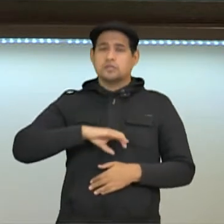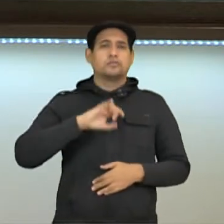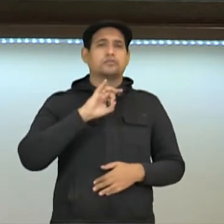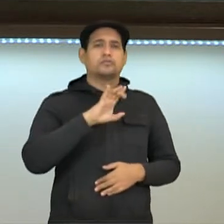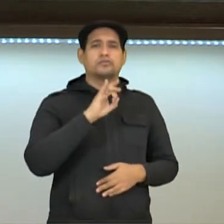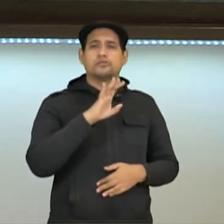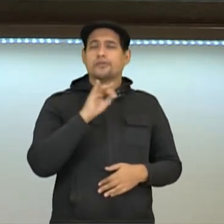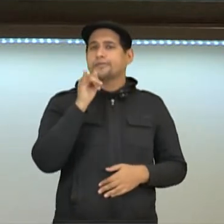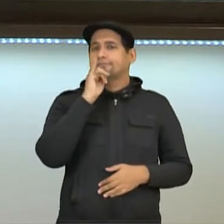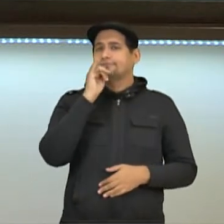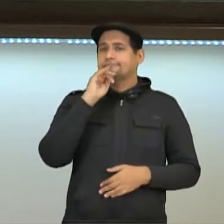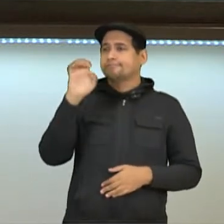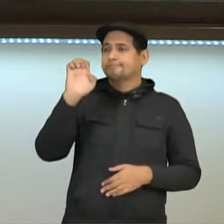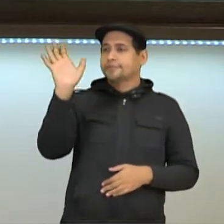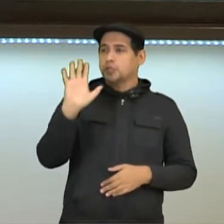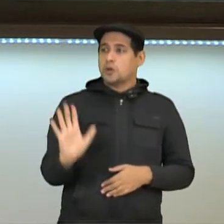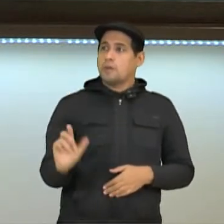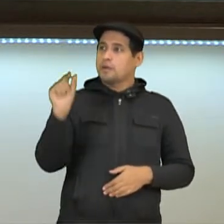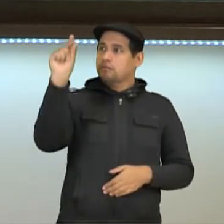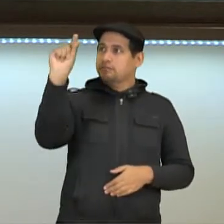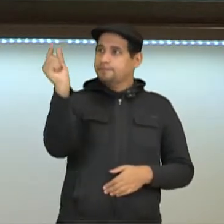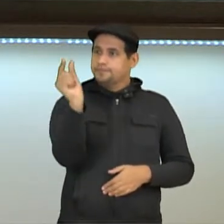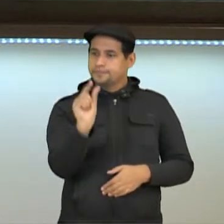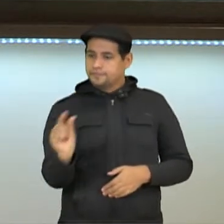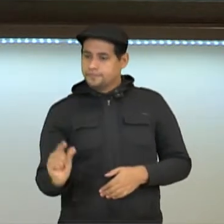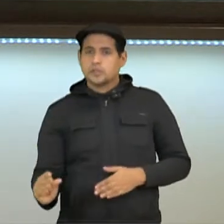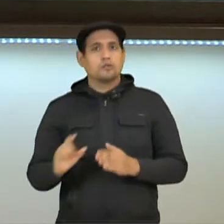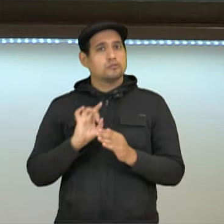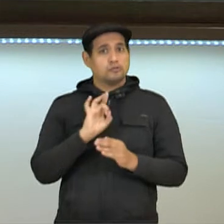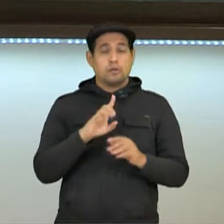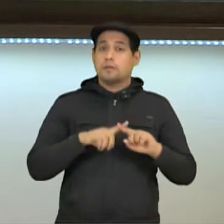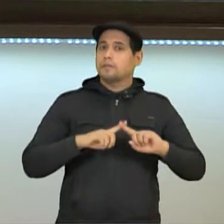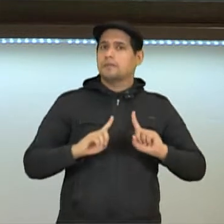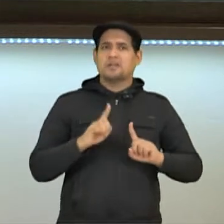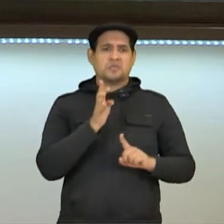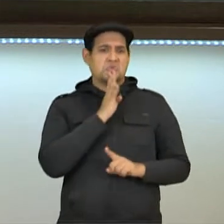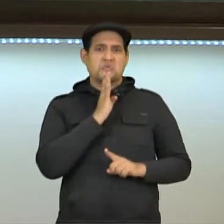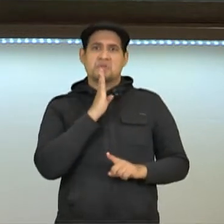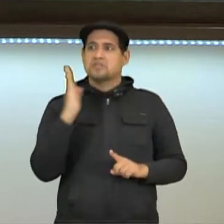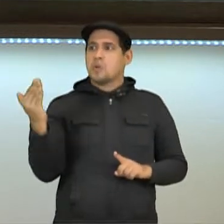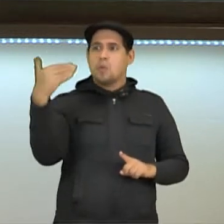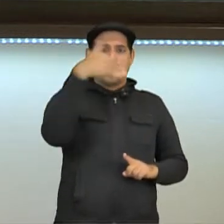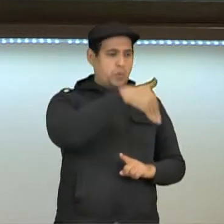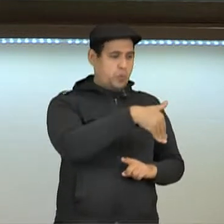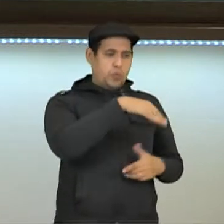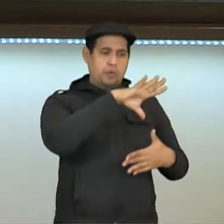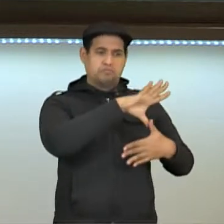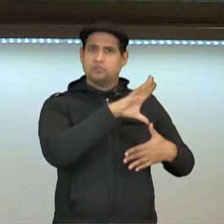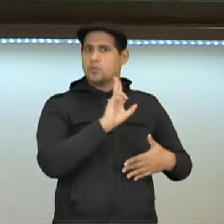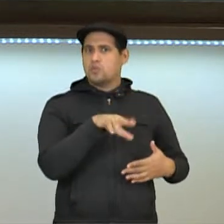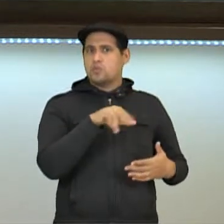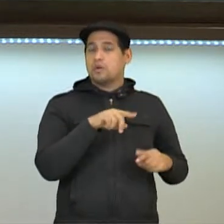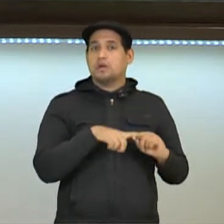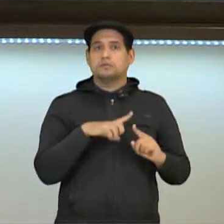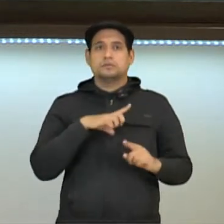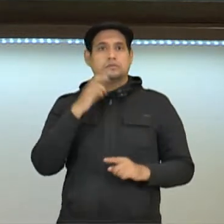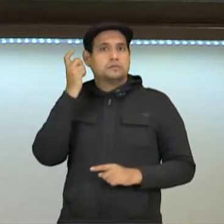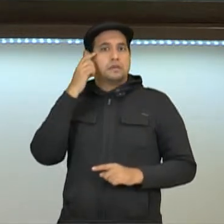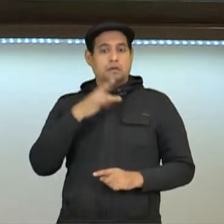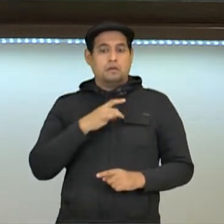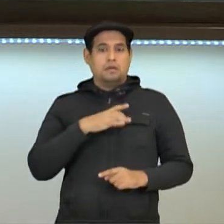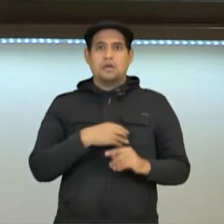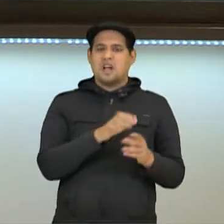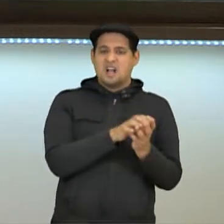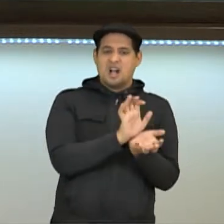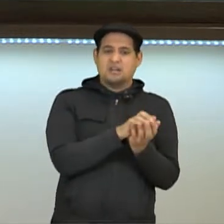cabotagem, só próximo do litoral, né? Mas não conheciam. Então eles tinham medo que existissem monstros, eles